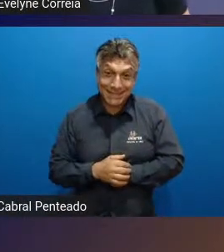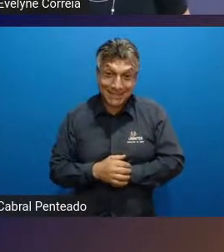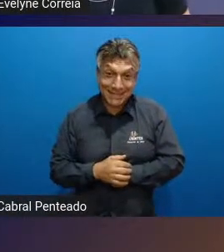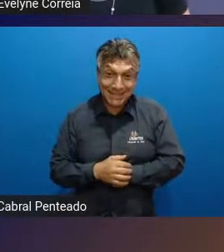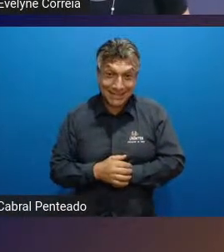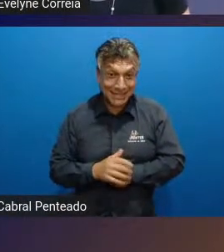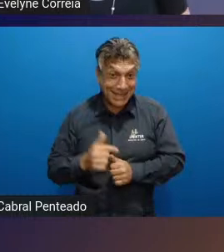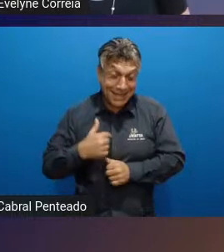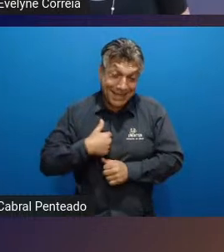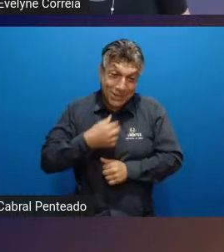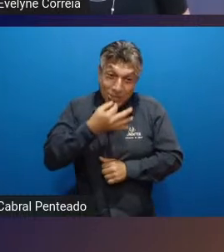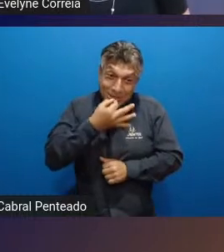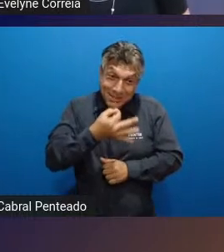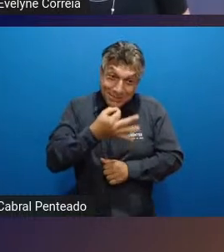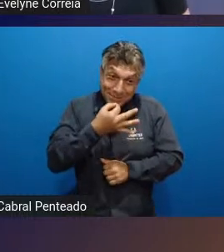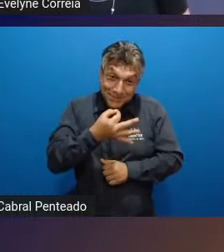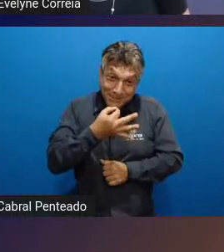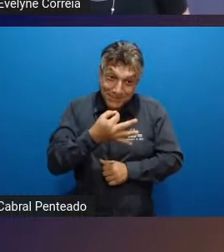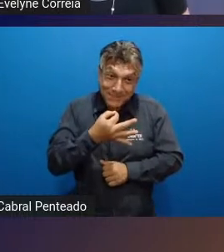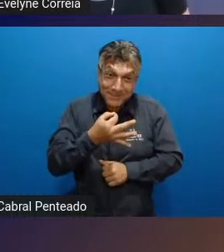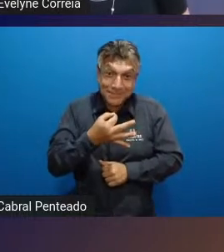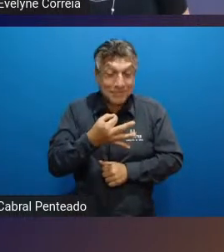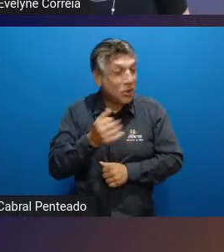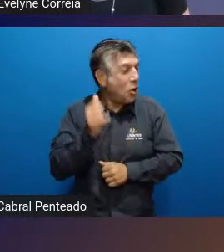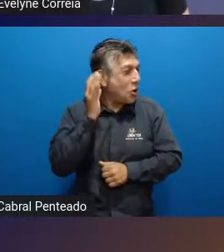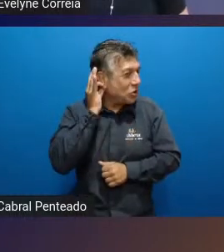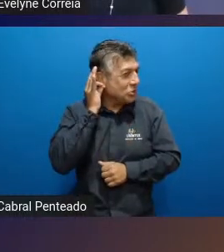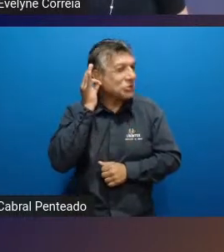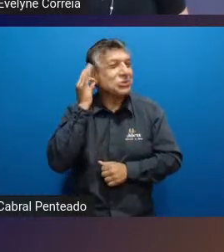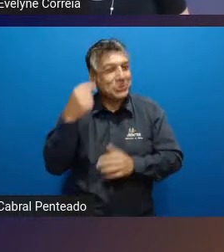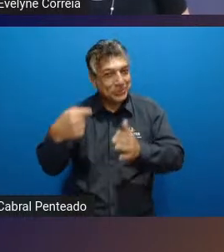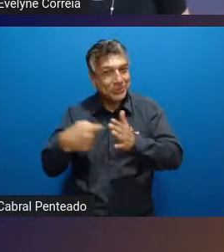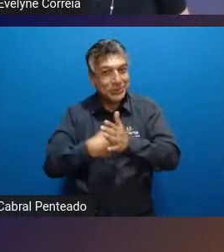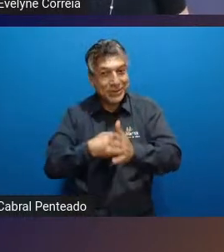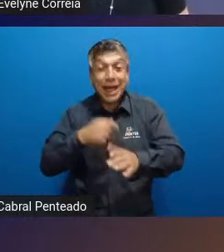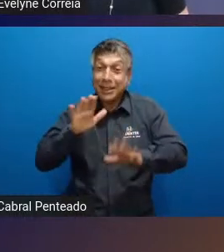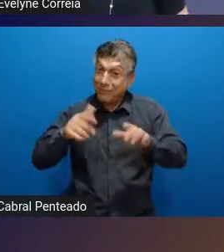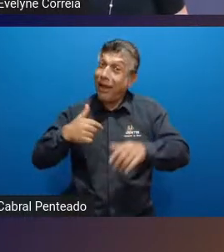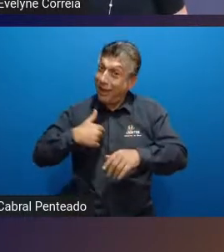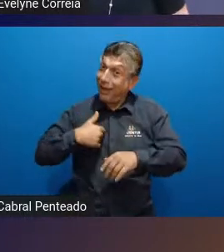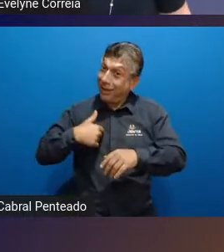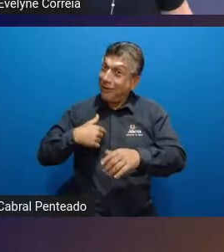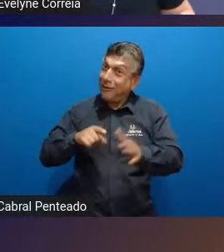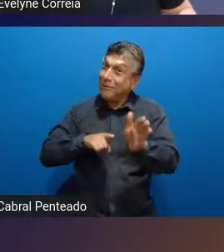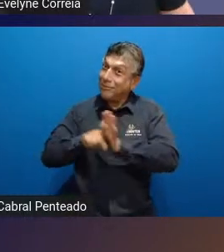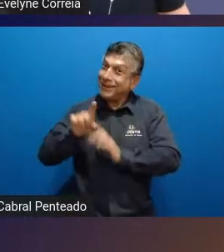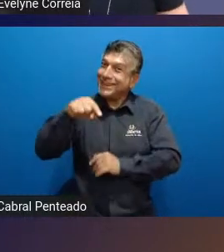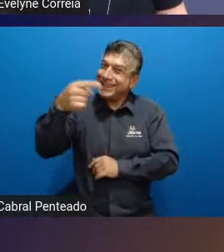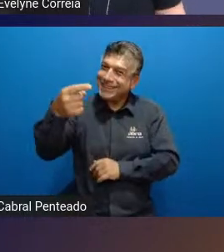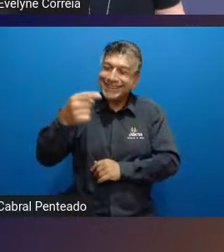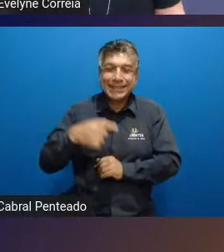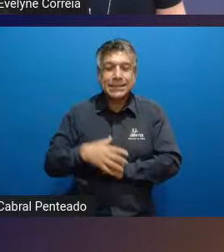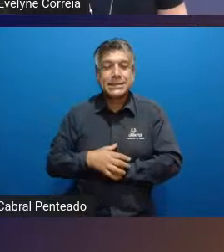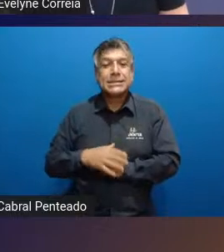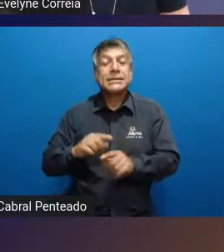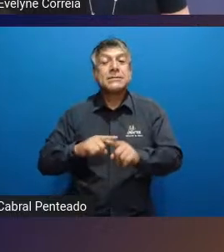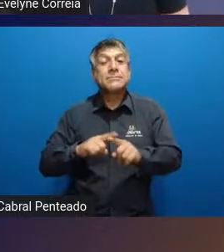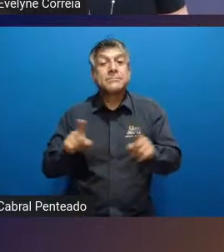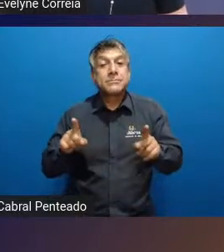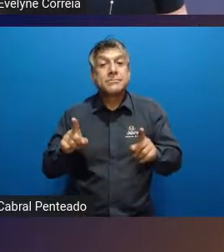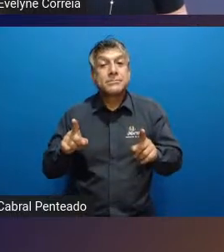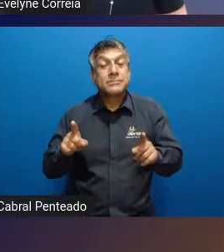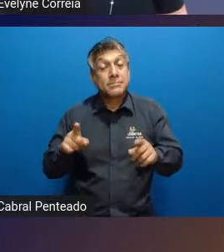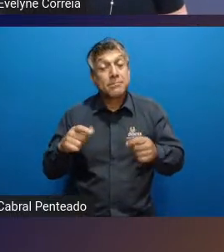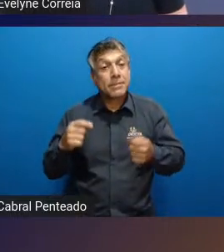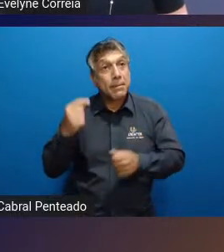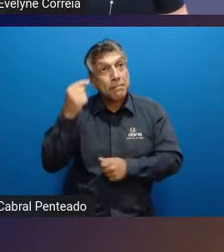Bom, eu acho que a pergunta dele também foi excelente, de repente até eu perguntaria isso logo mais, mas eu acho que como a gente tem que se